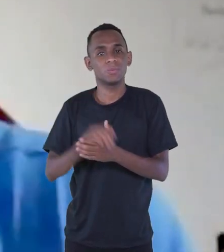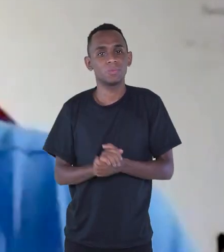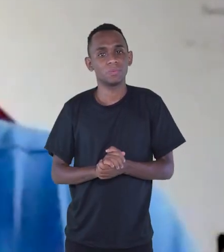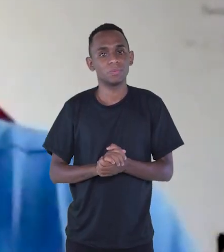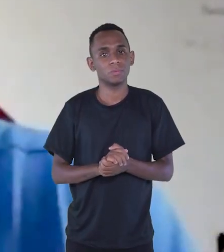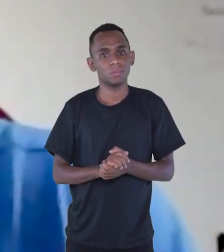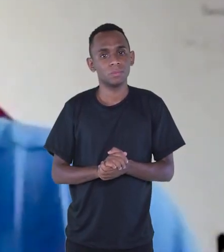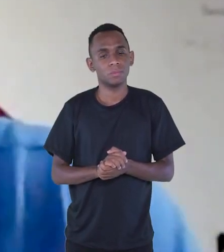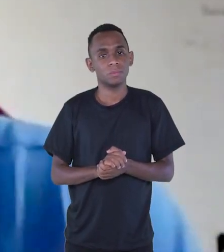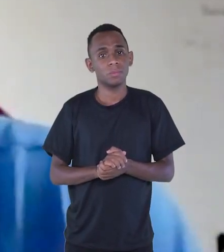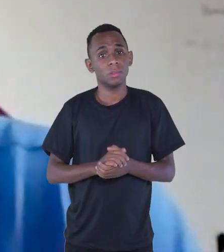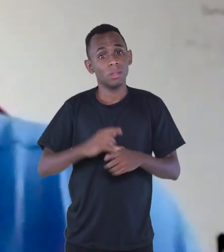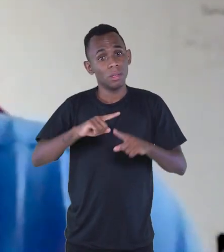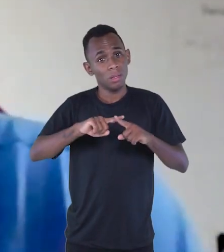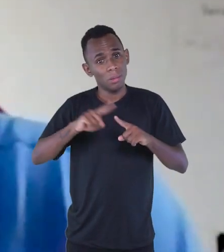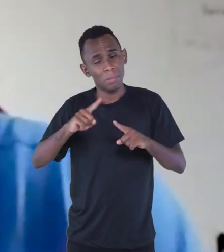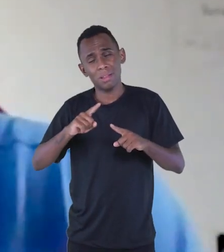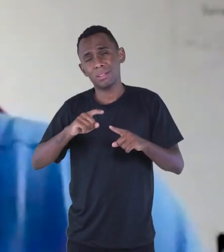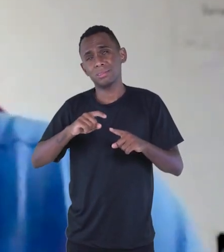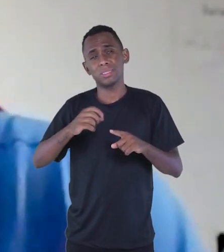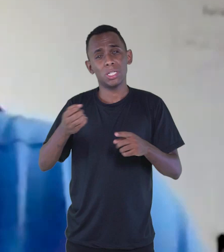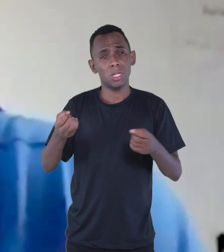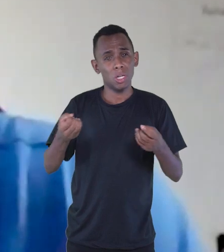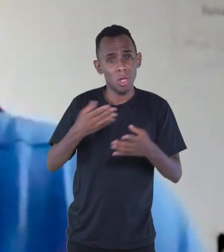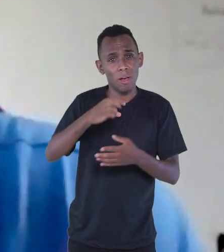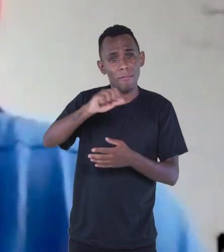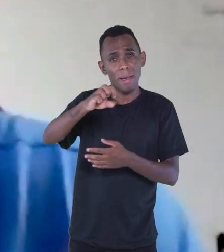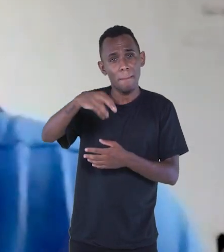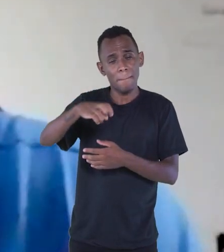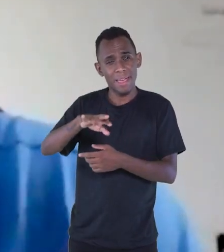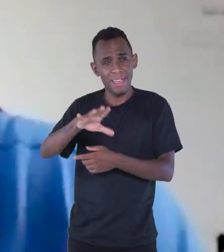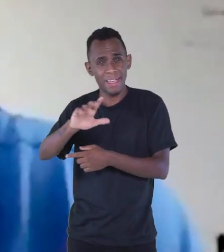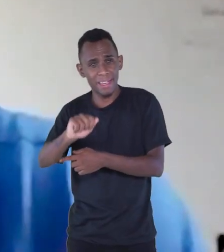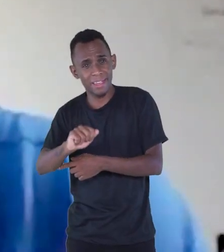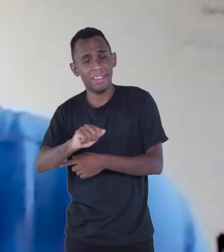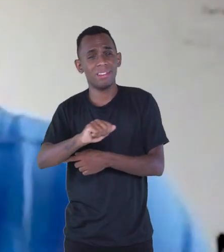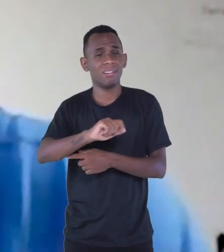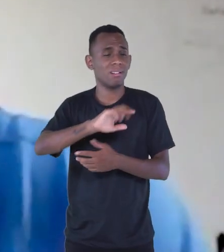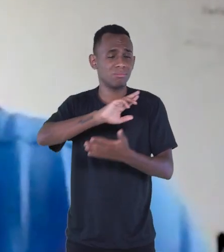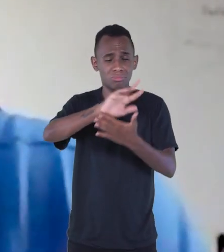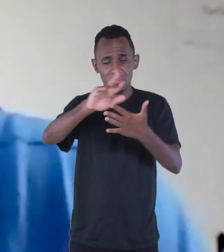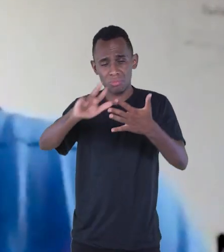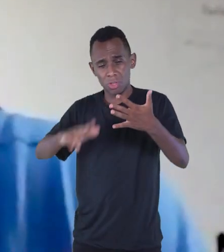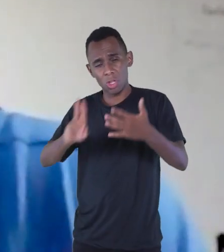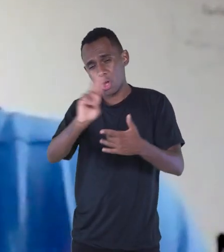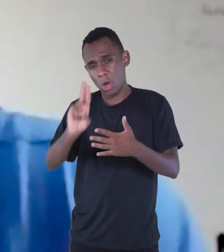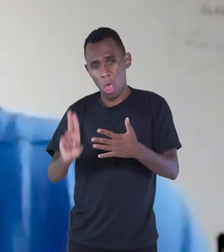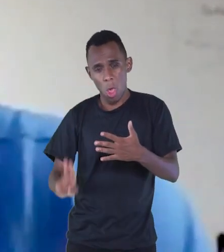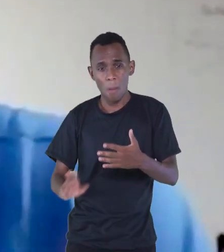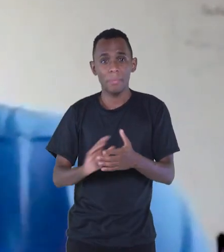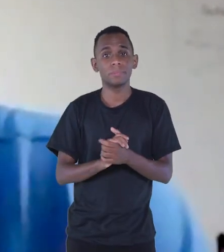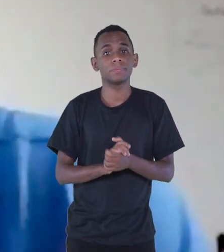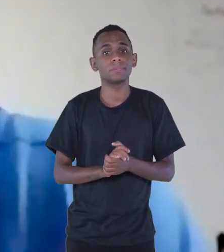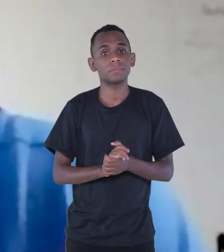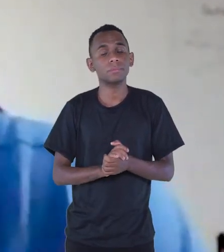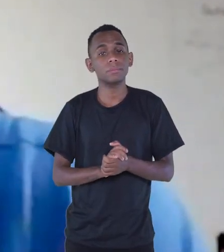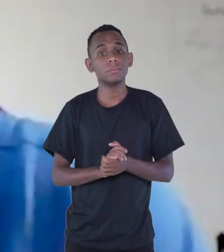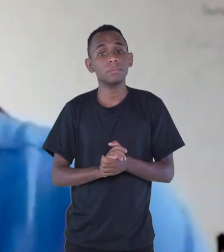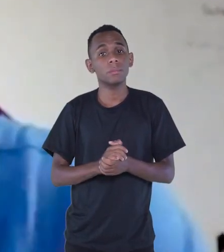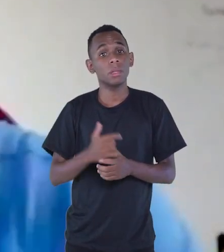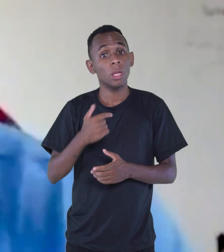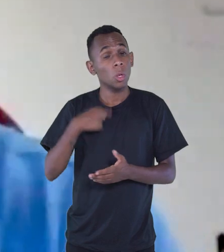Mas aqui eles chamam de Nova América, Vila Belo Horizonte, Cidil e outros nomes. E eu sempre